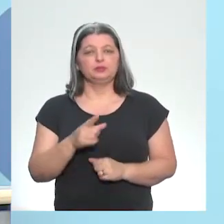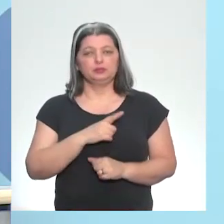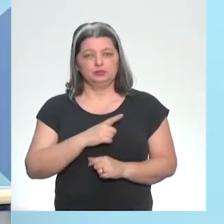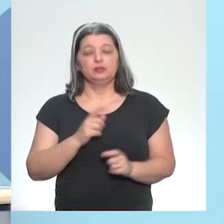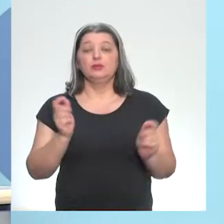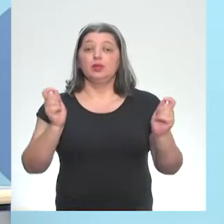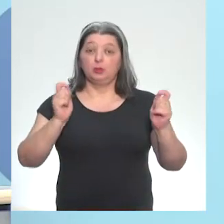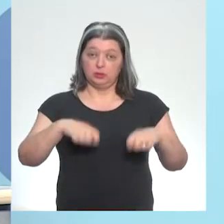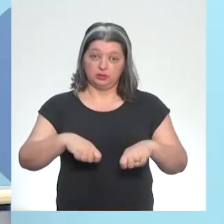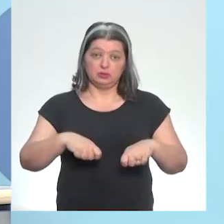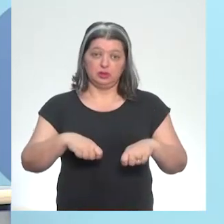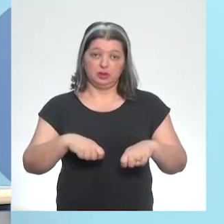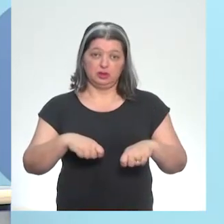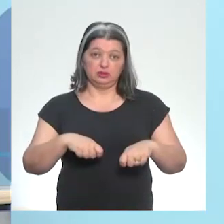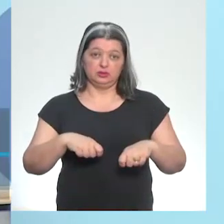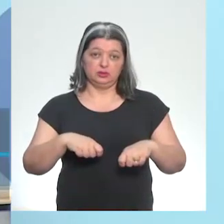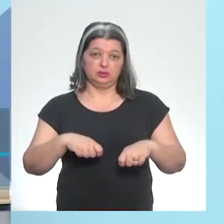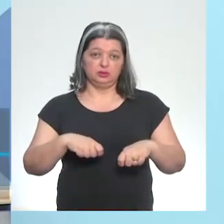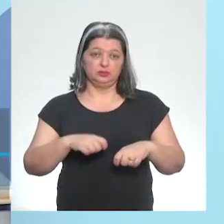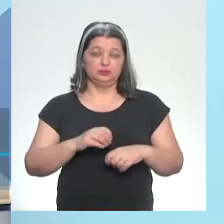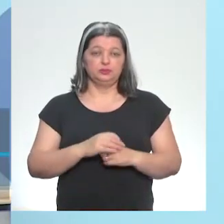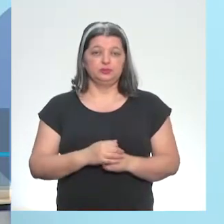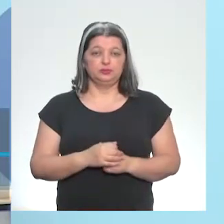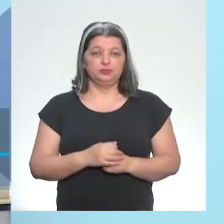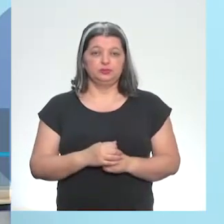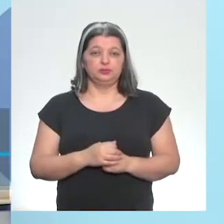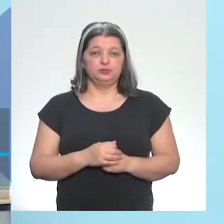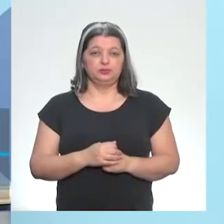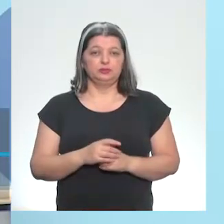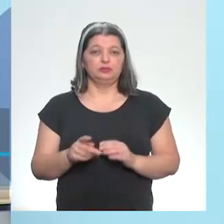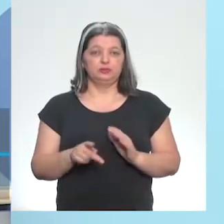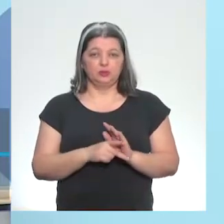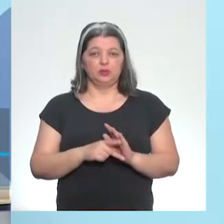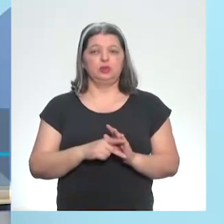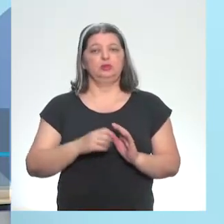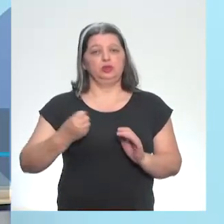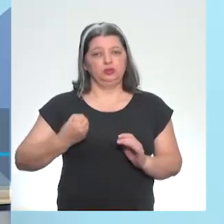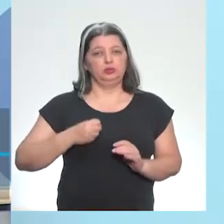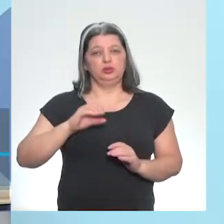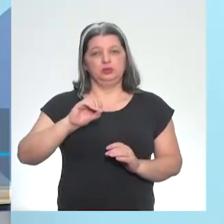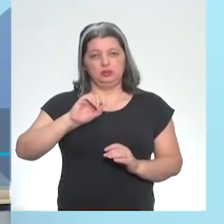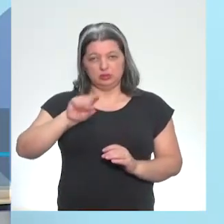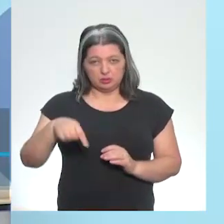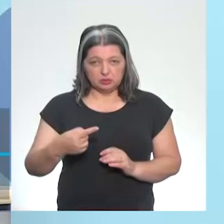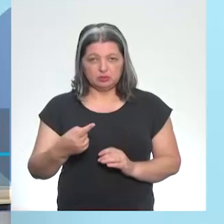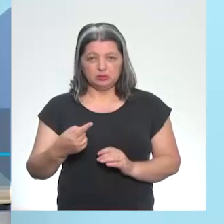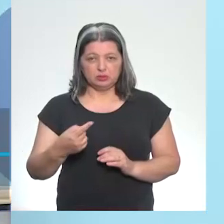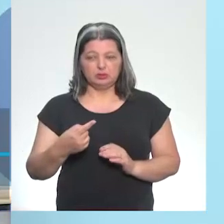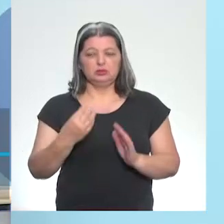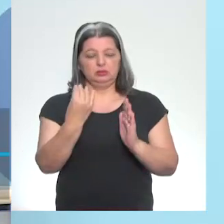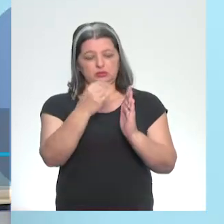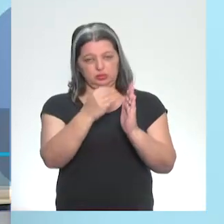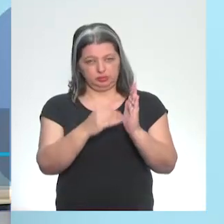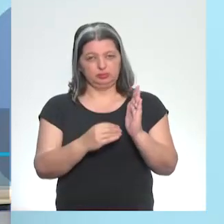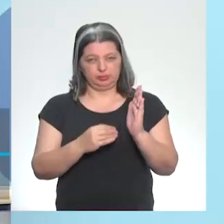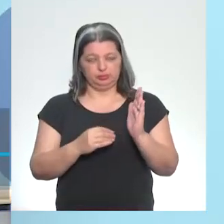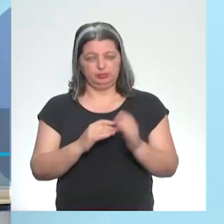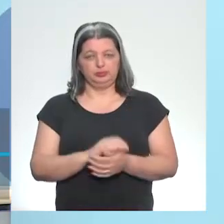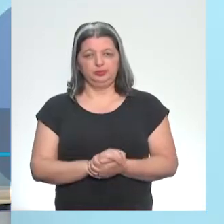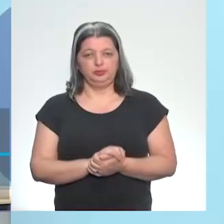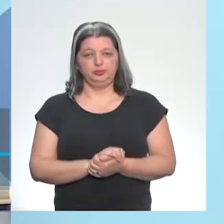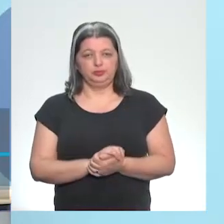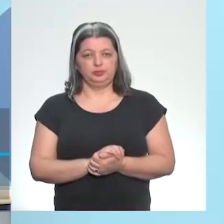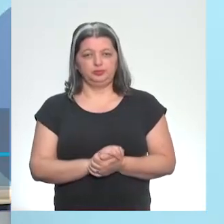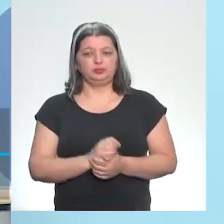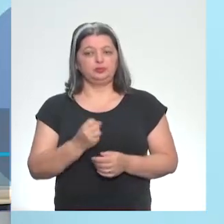possibilidade de que sejam colocados números decimais. Você tem que deixar isso muito claro para computador. Se você só